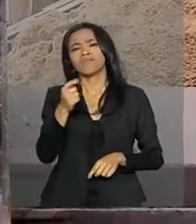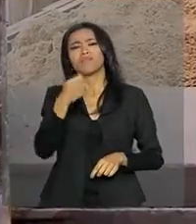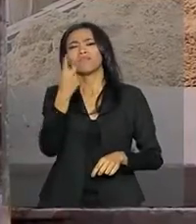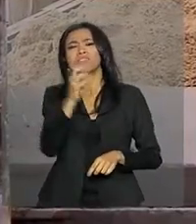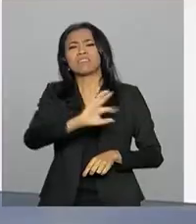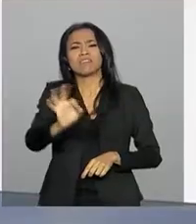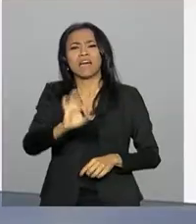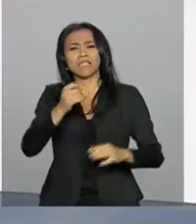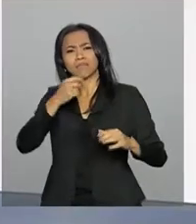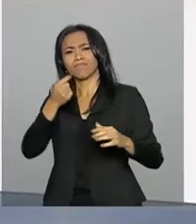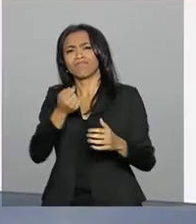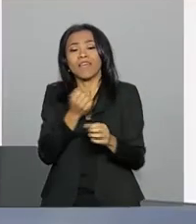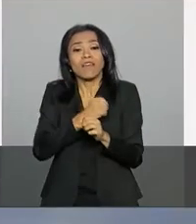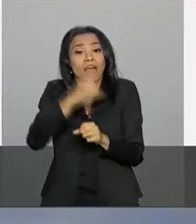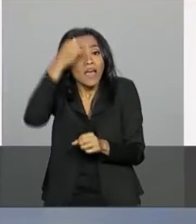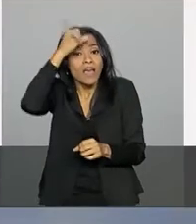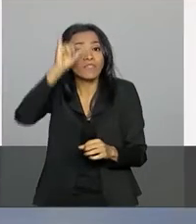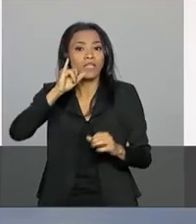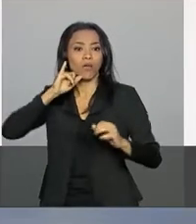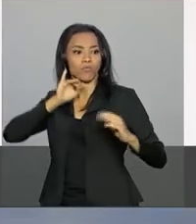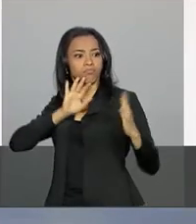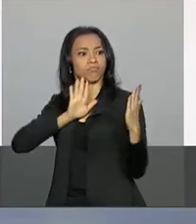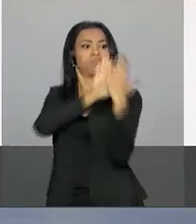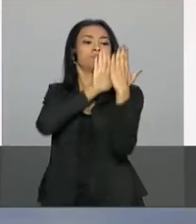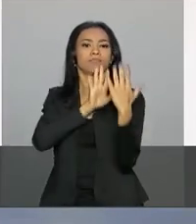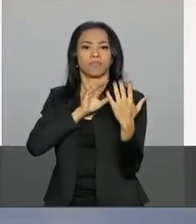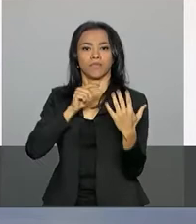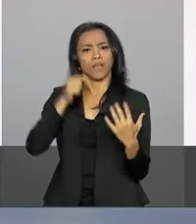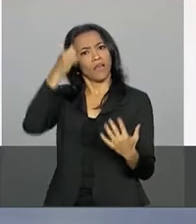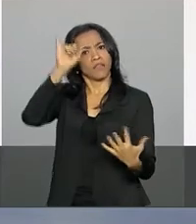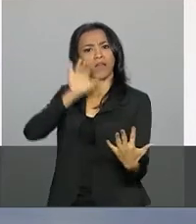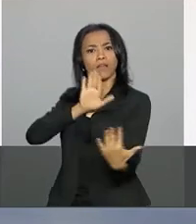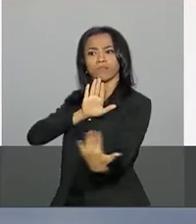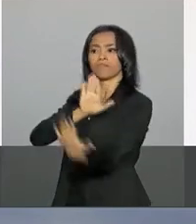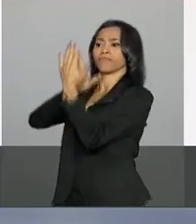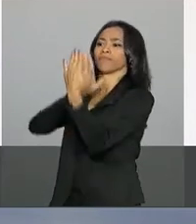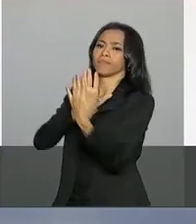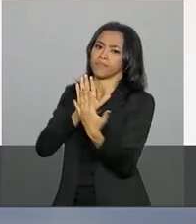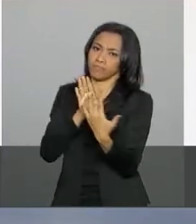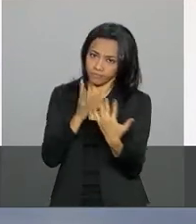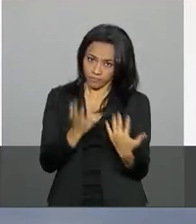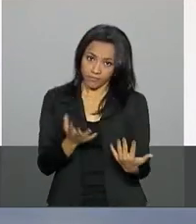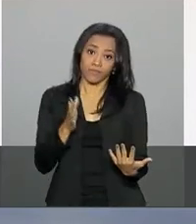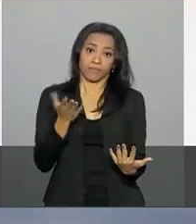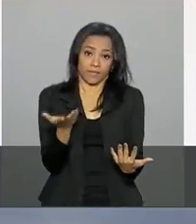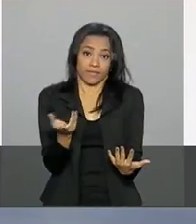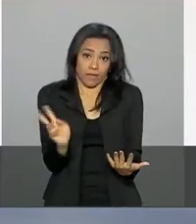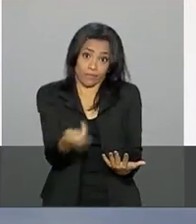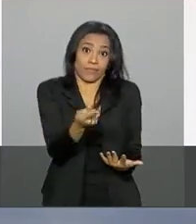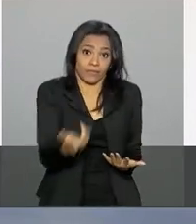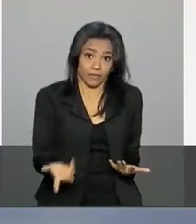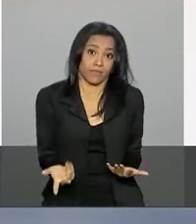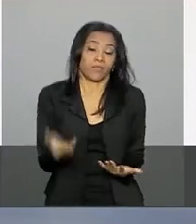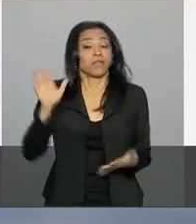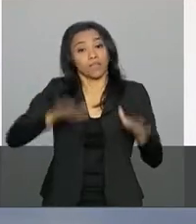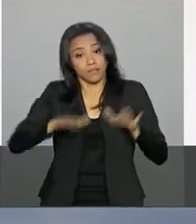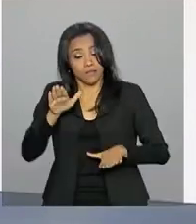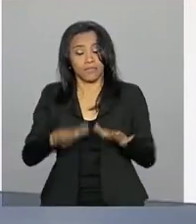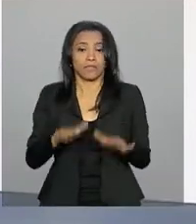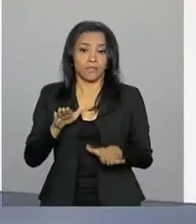possível. Nós temos que reduzir esse tipo de confronto normalmente inócuo, que às vezes